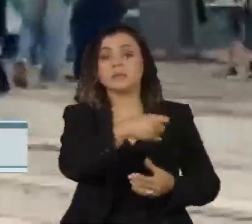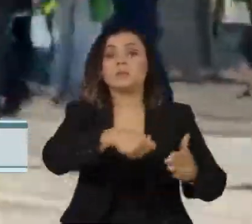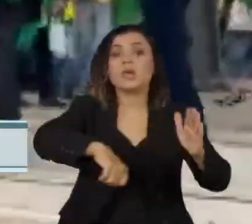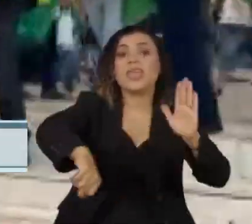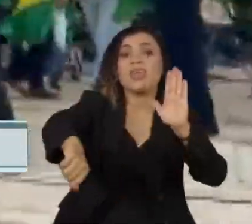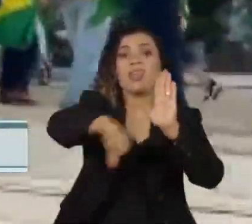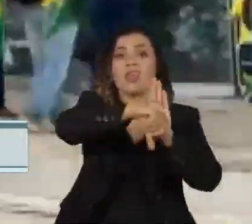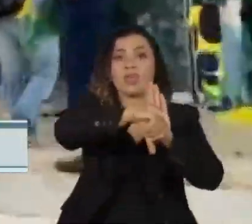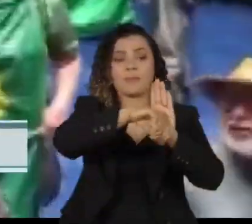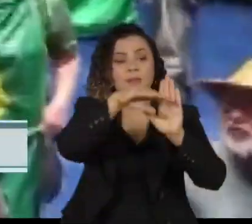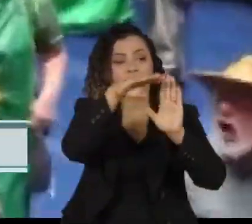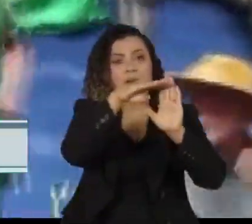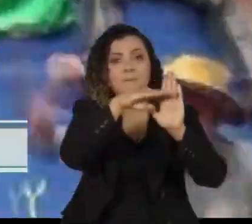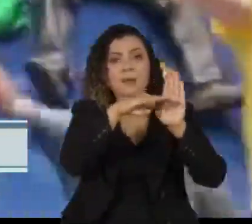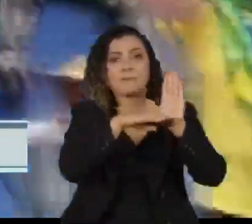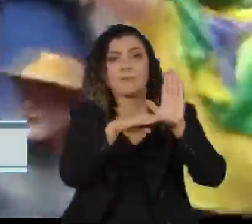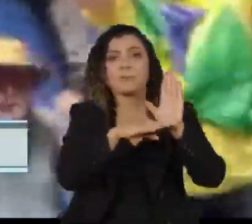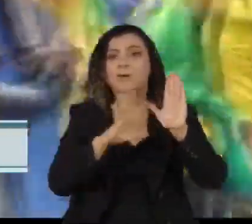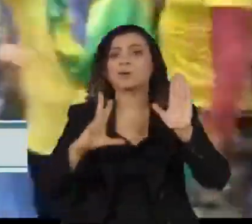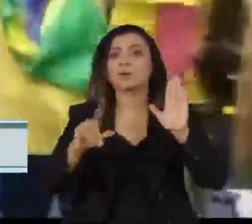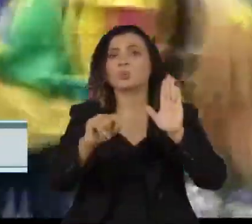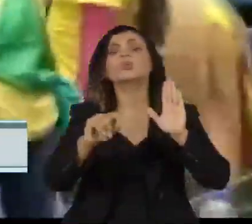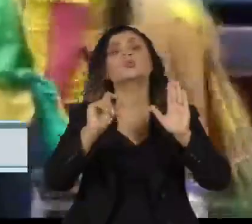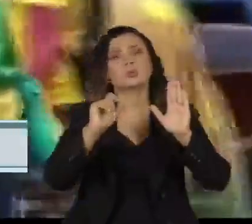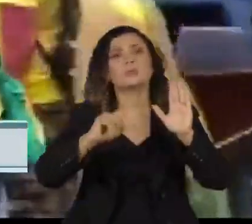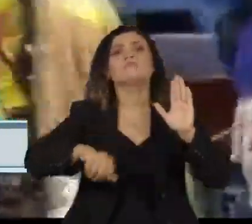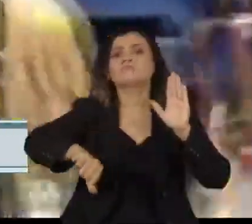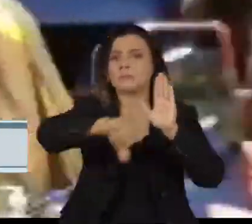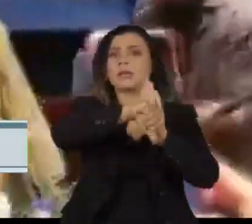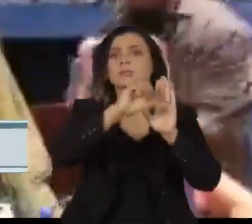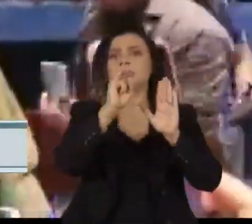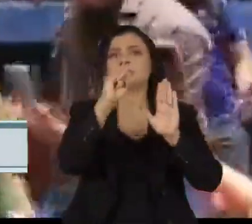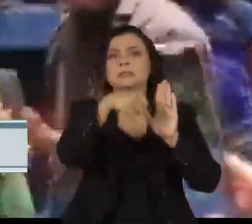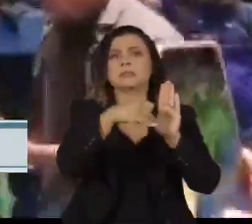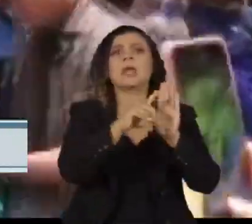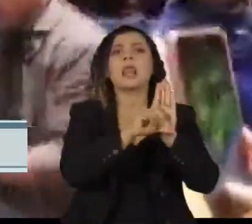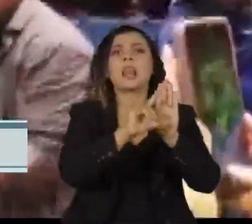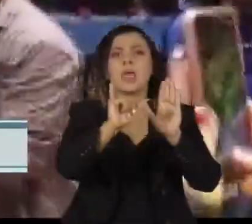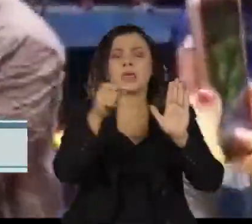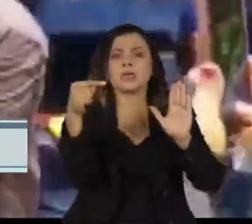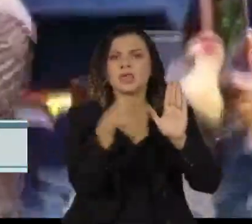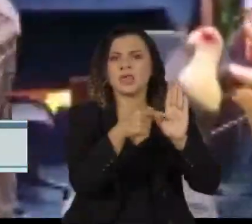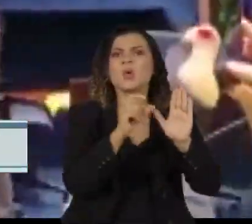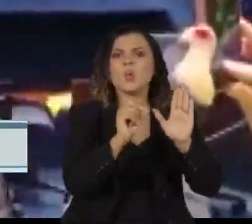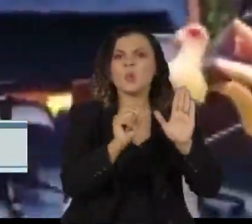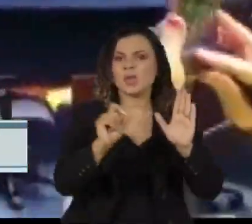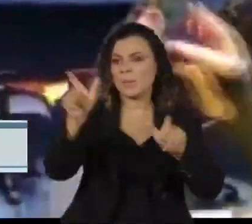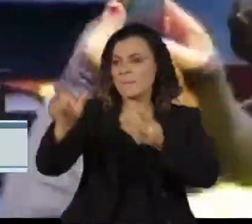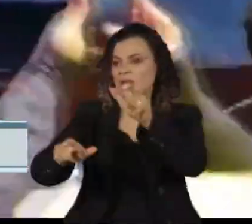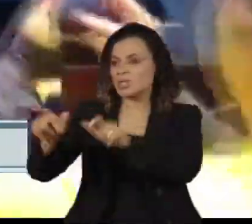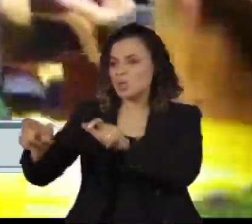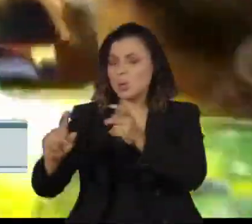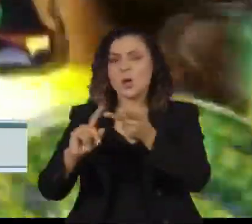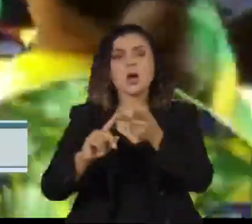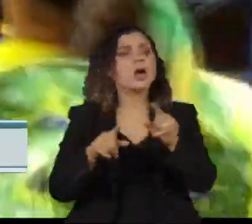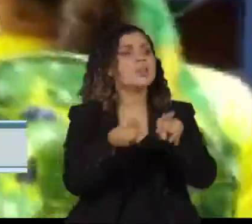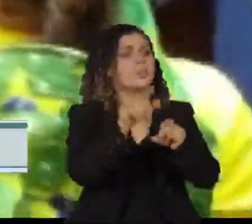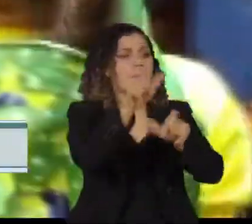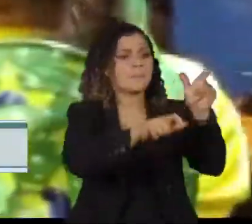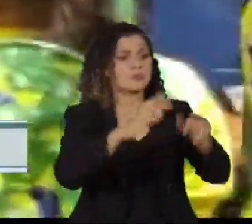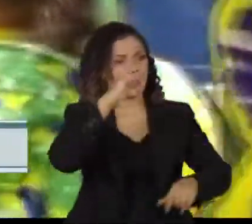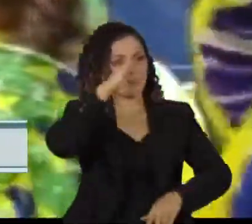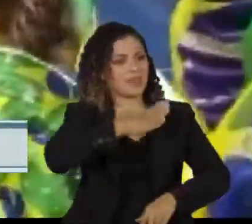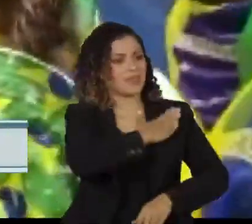questão estão todos previstos no Código Penal e que a lei não faz distinção entre investigados civis ou